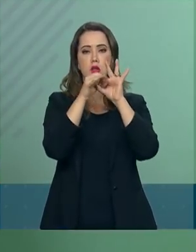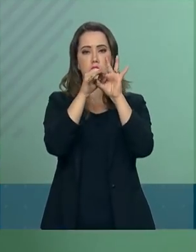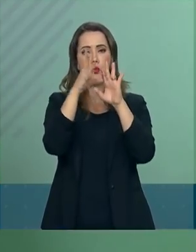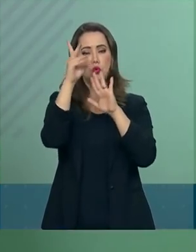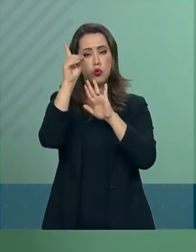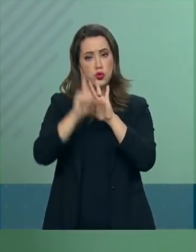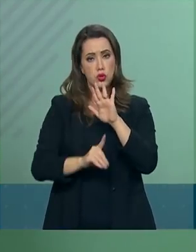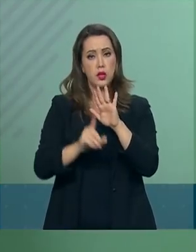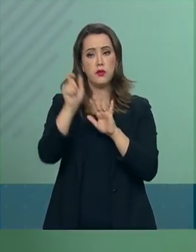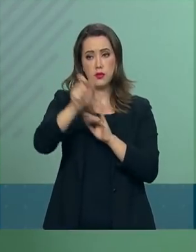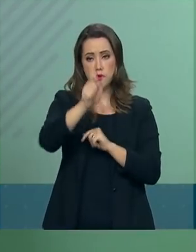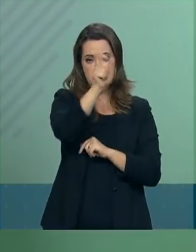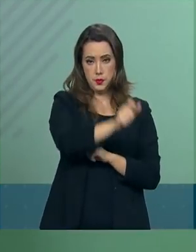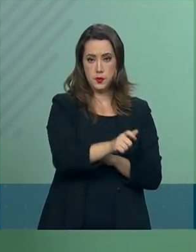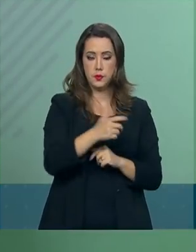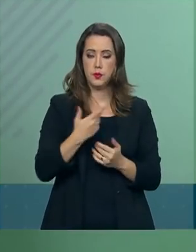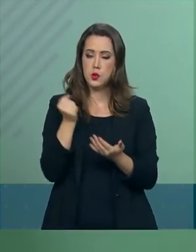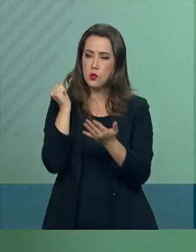direitos do consumidor.